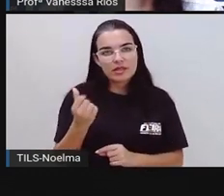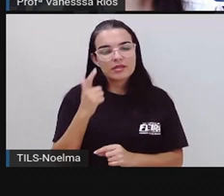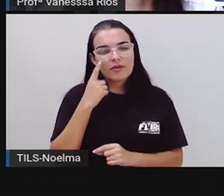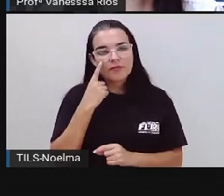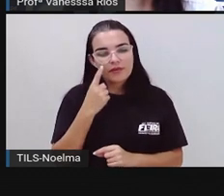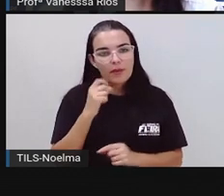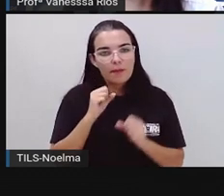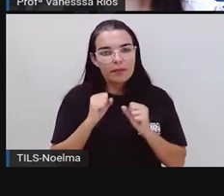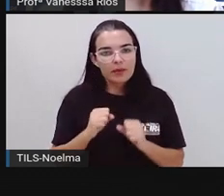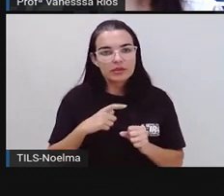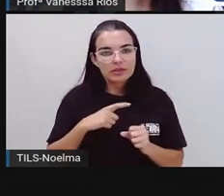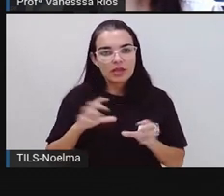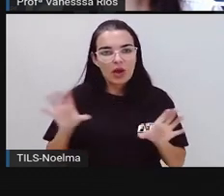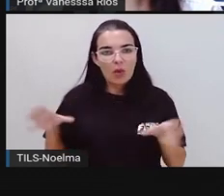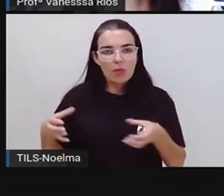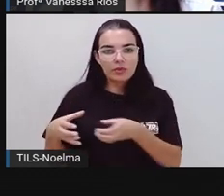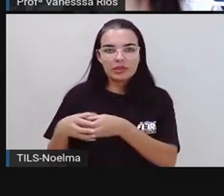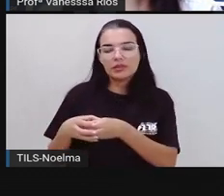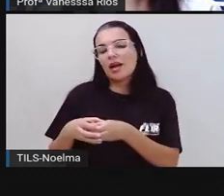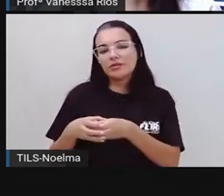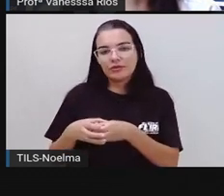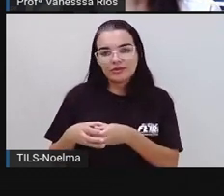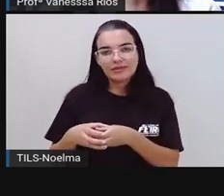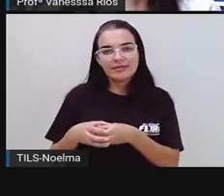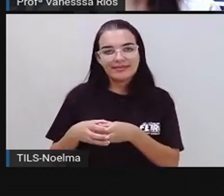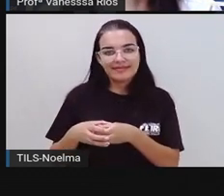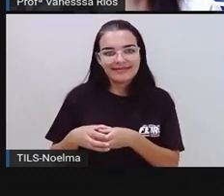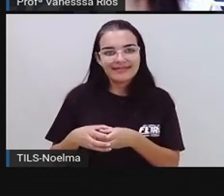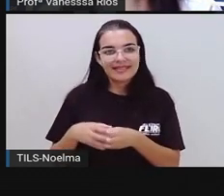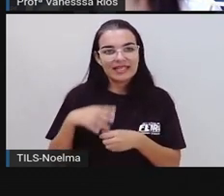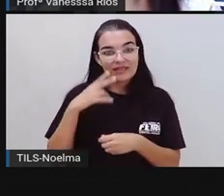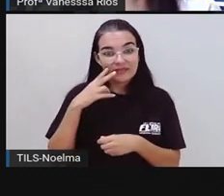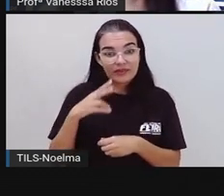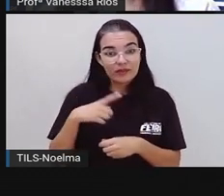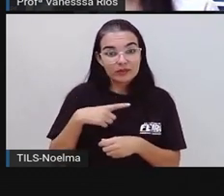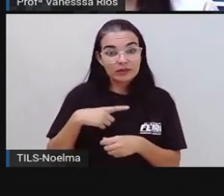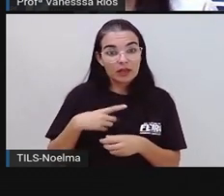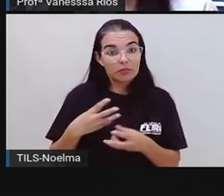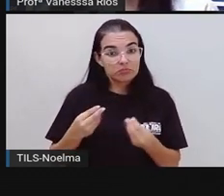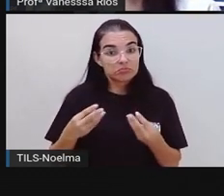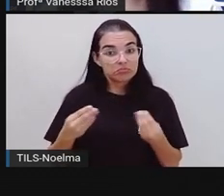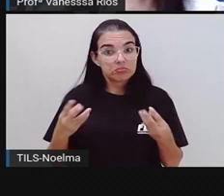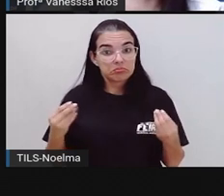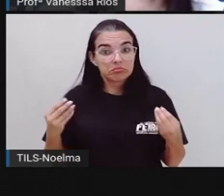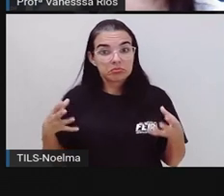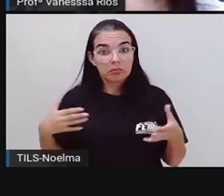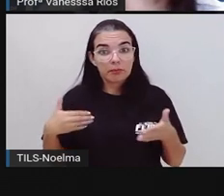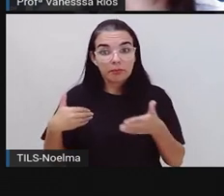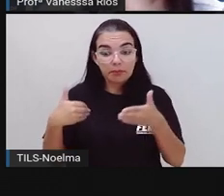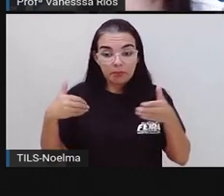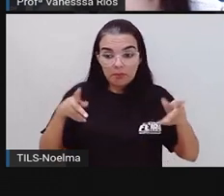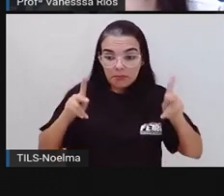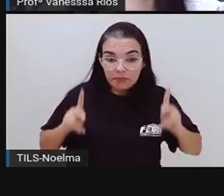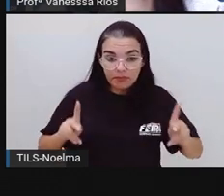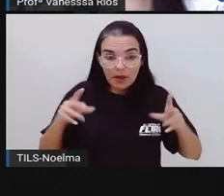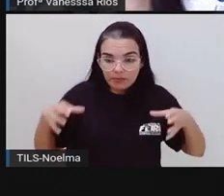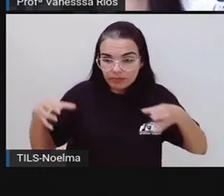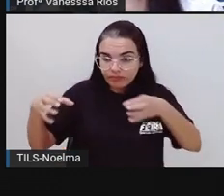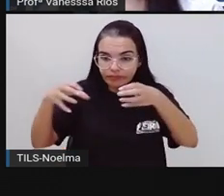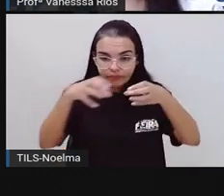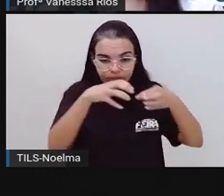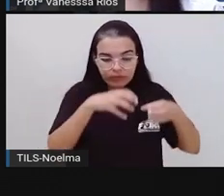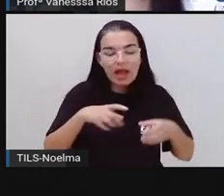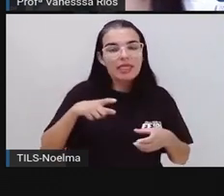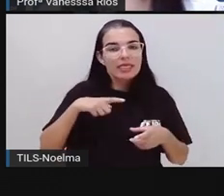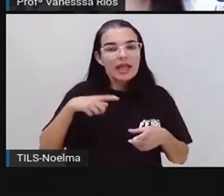E aí é importante, quando a gente observa a quantidade de povoados, entender também que dentro dos